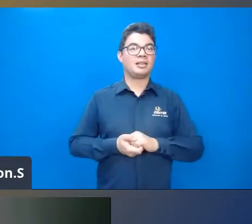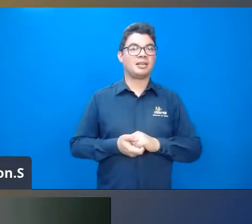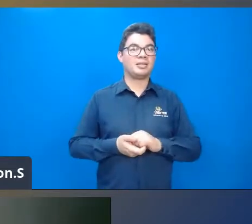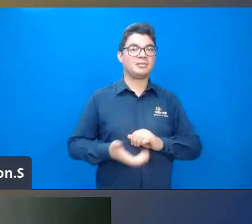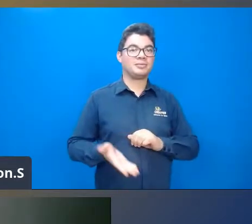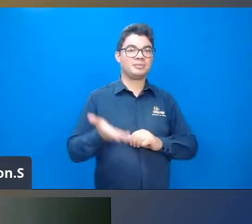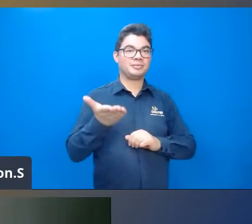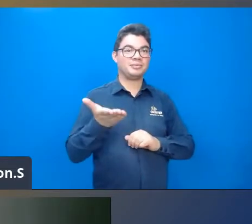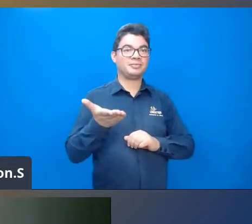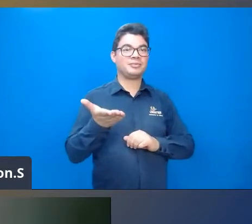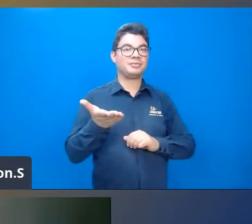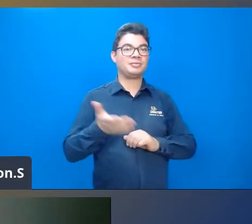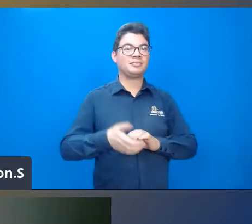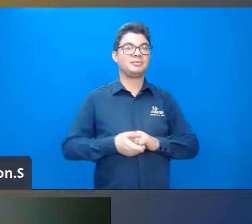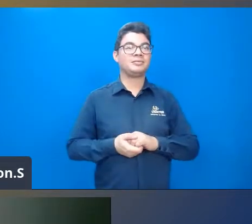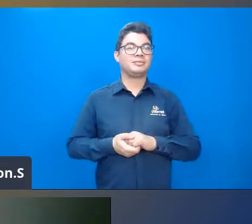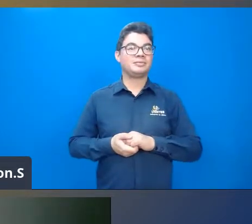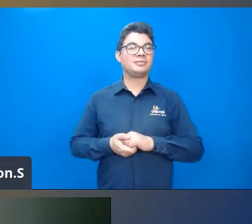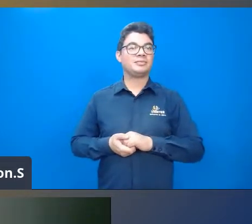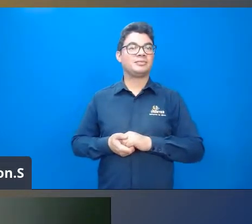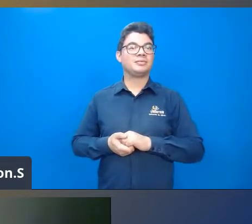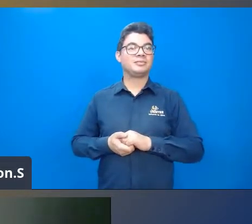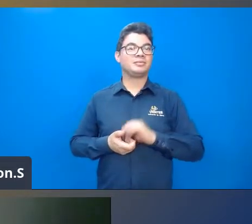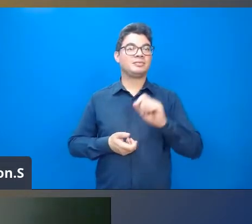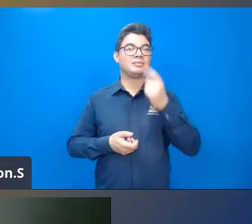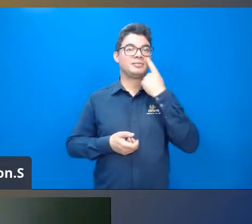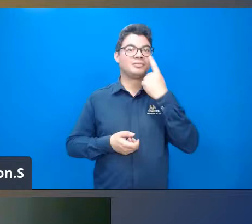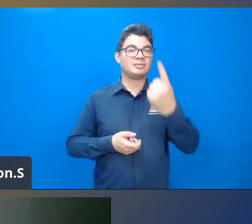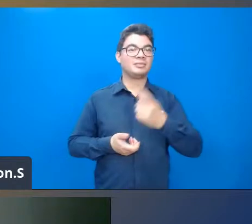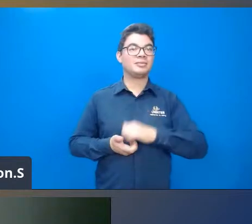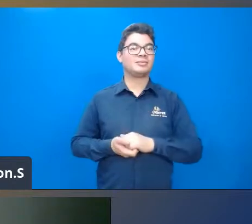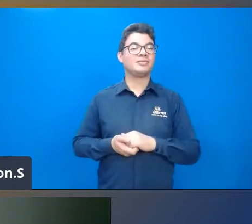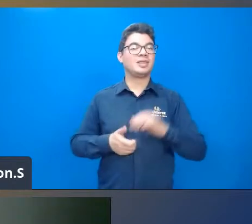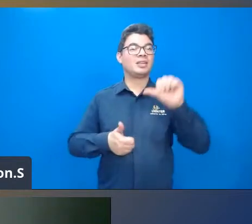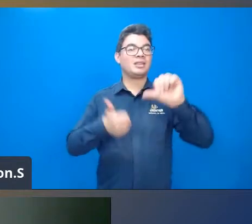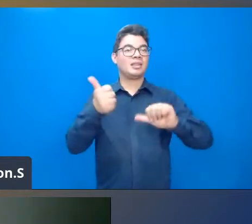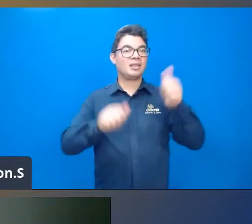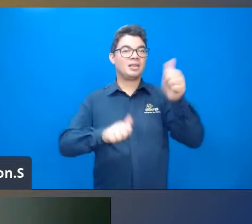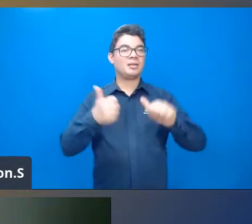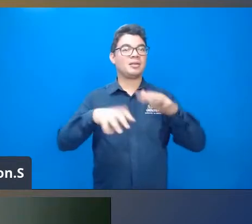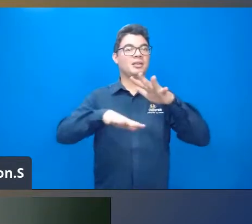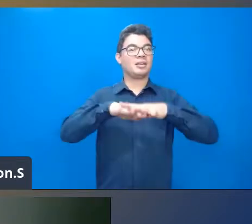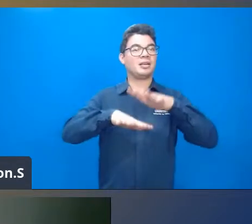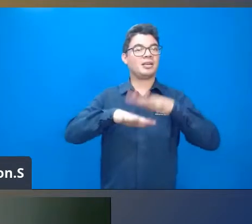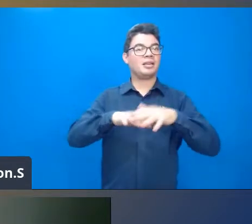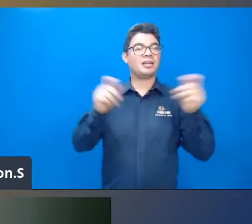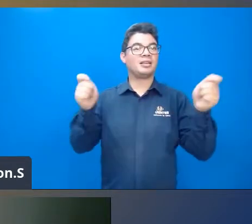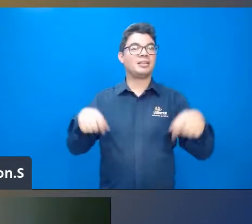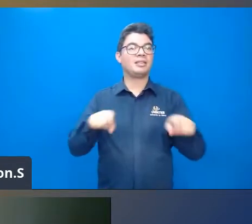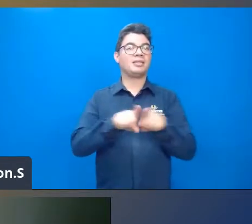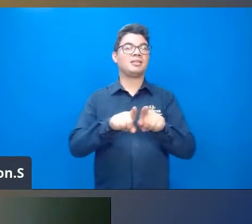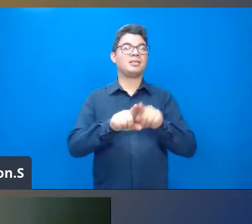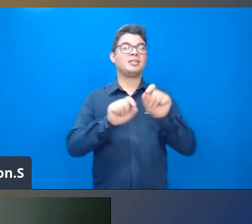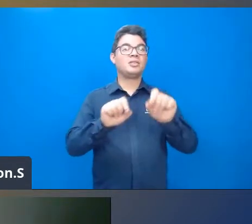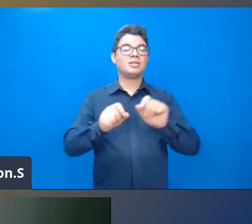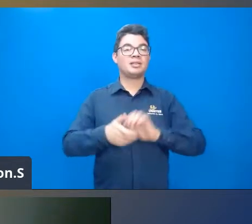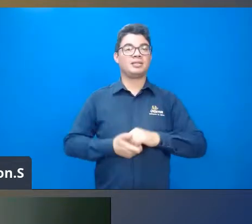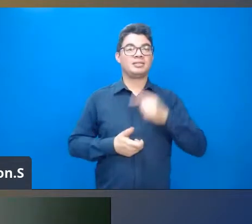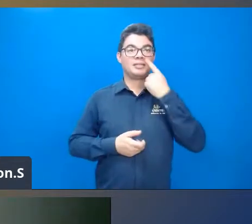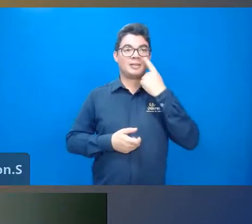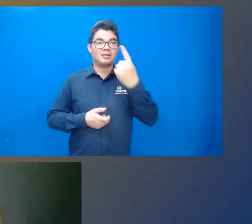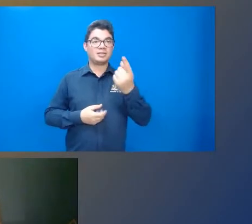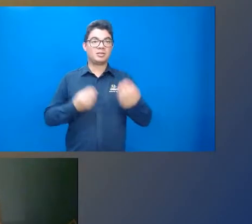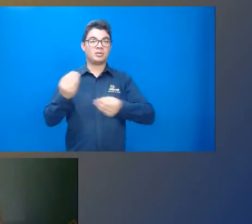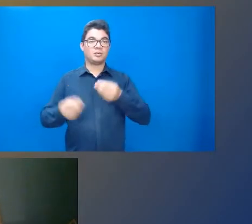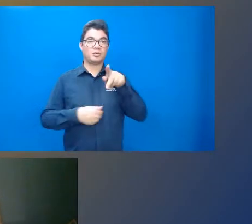nós temos a semana acadêmica do curso de química, e antes nós tivemos a do curso de matemática, olha só. Então, professor,